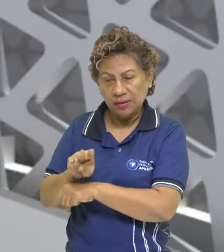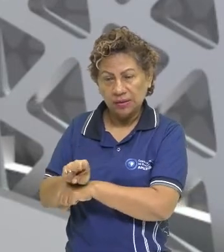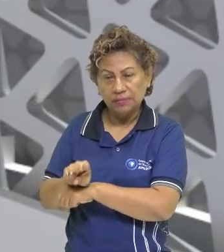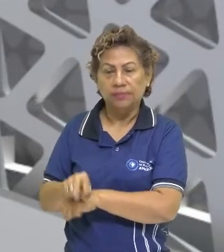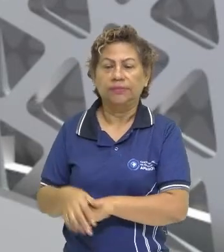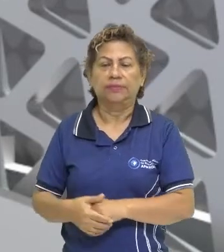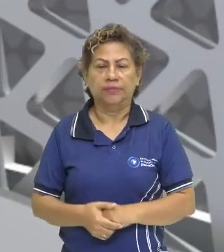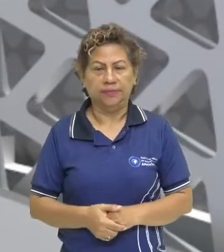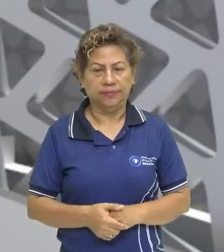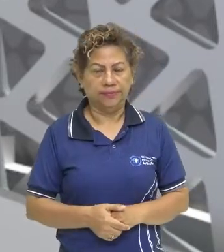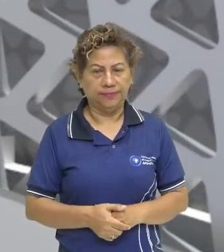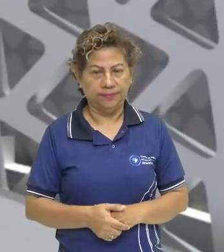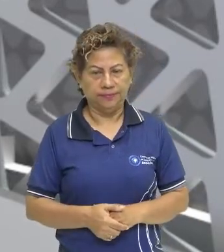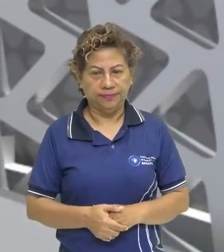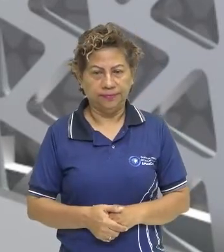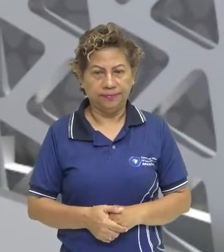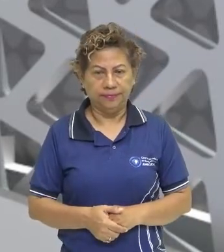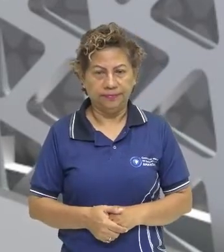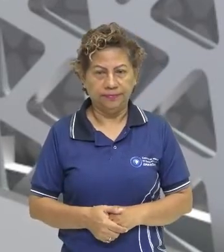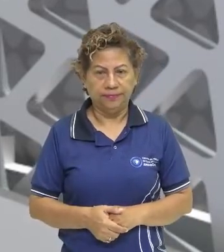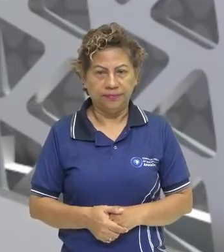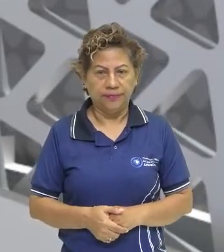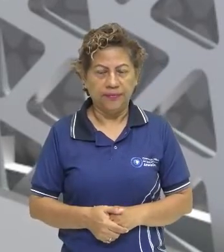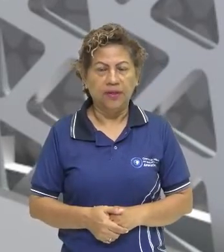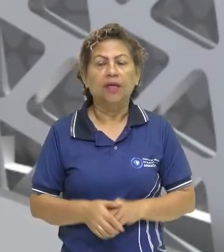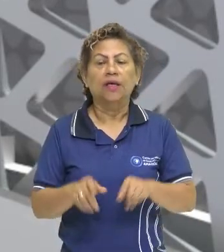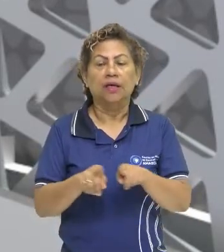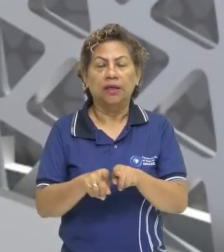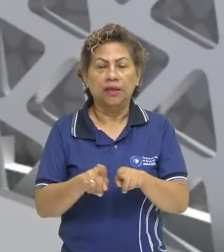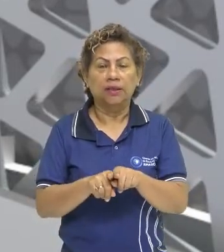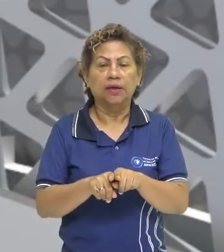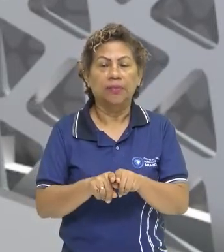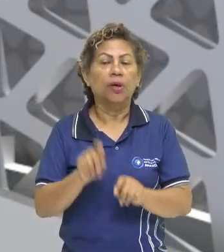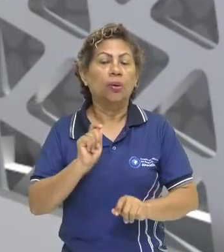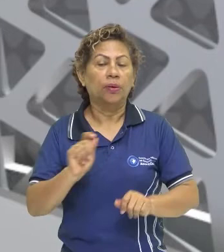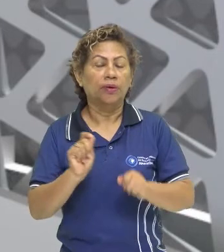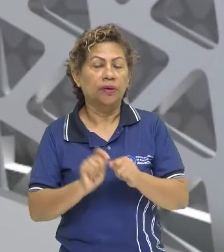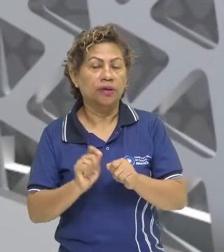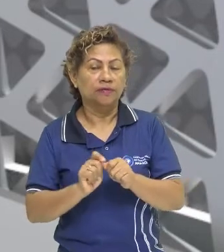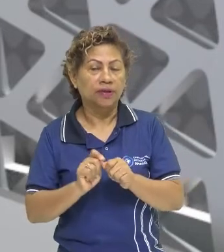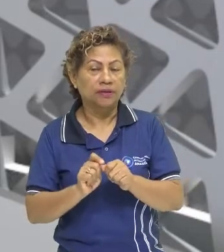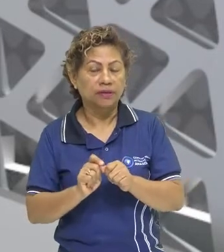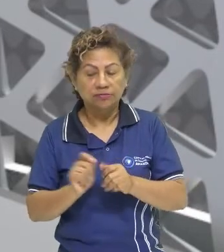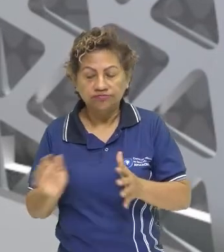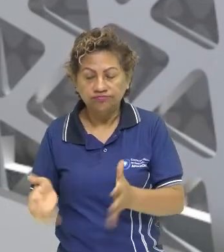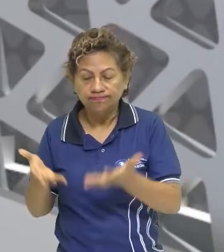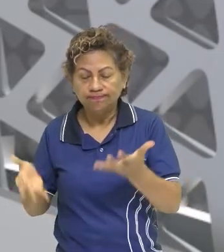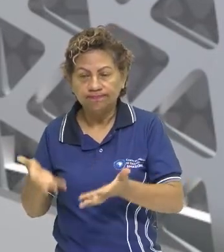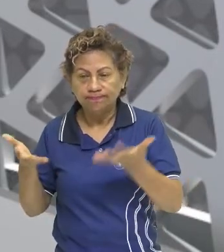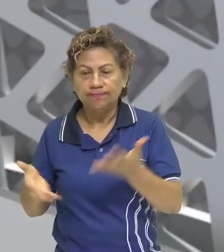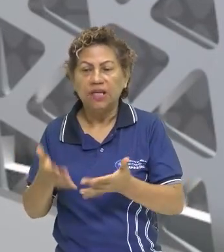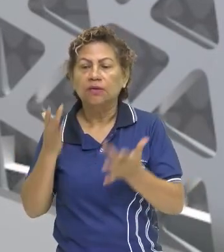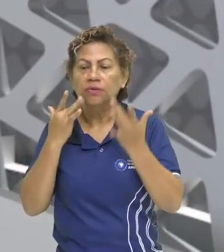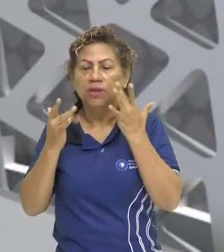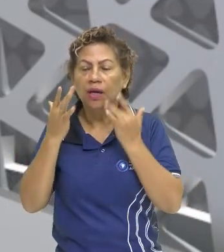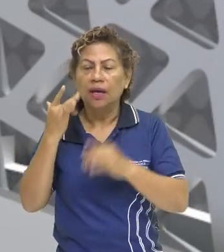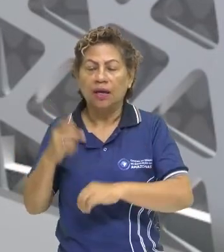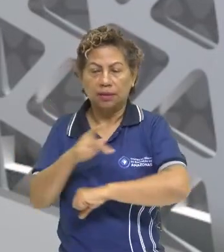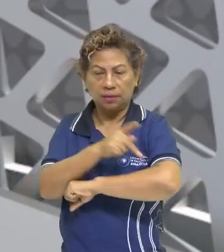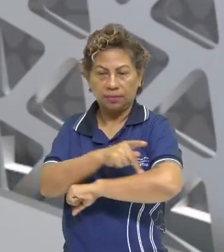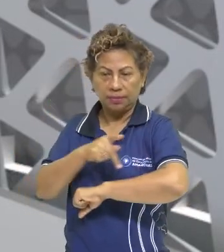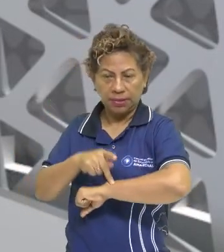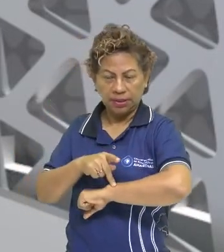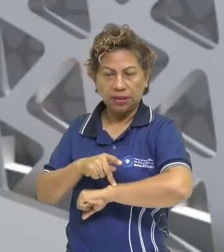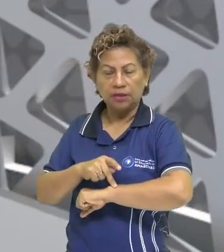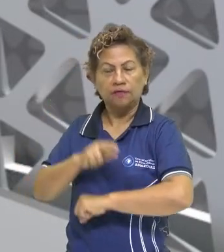para promover essa defesa, certo? E utilizavam para isso o teatro, o teatro pedagógico, foi a ferramenta,